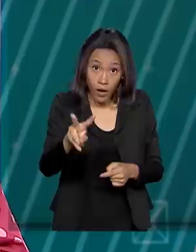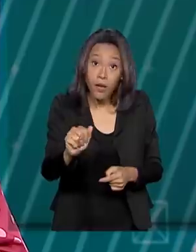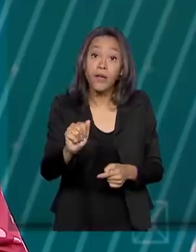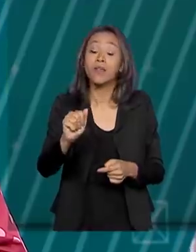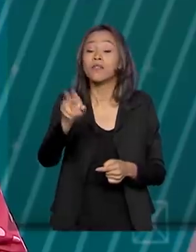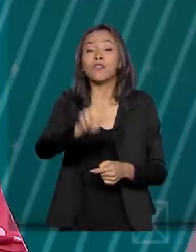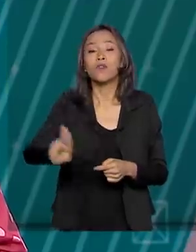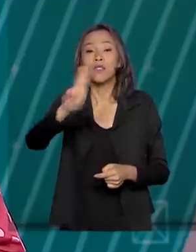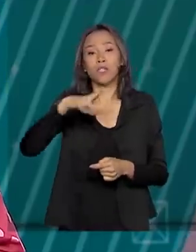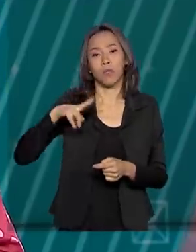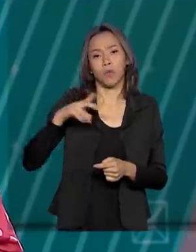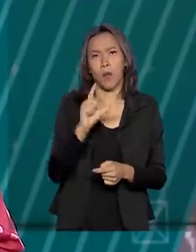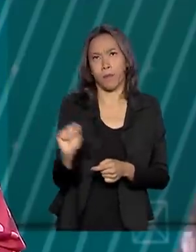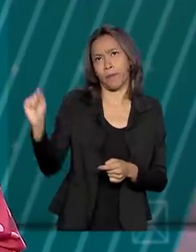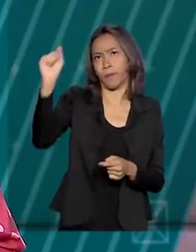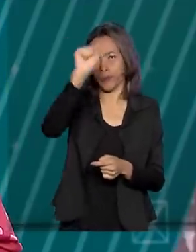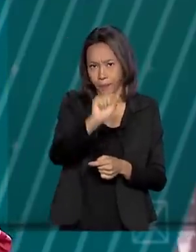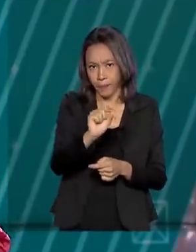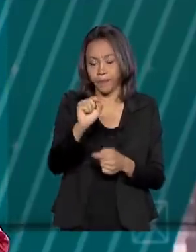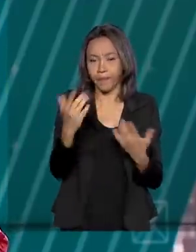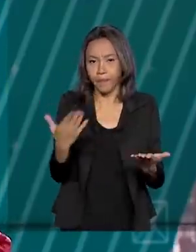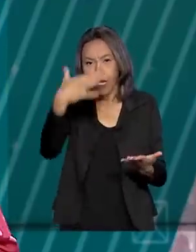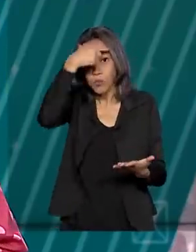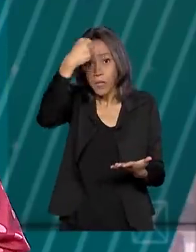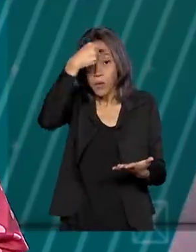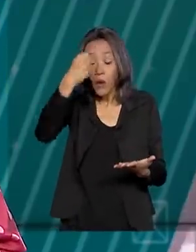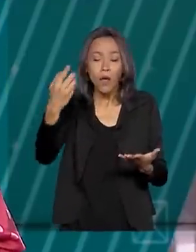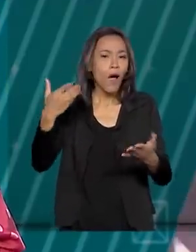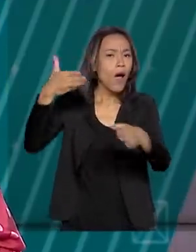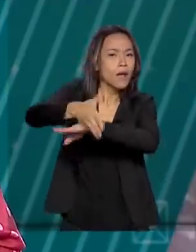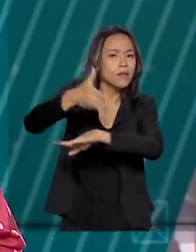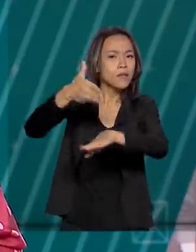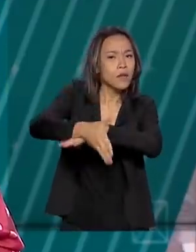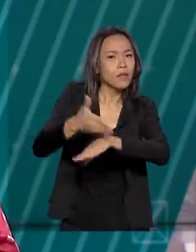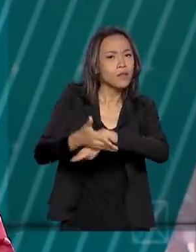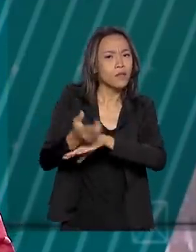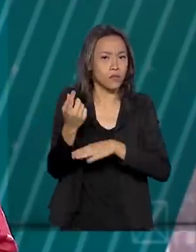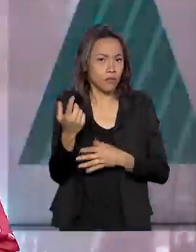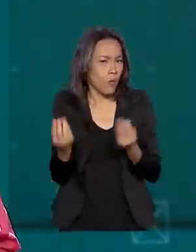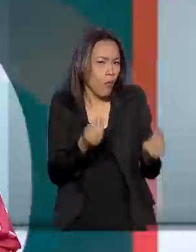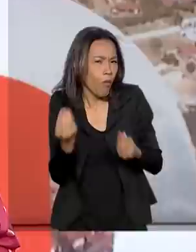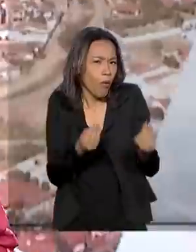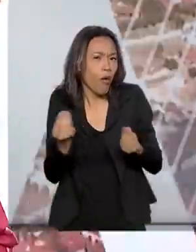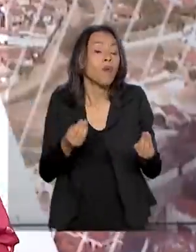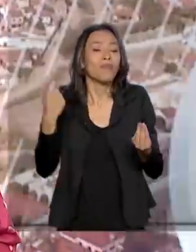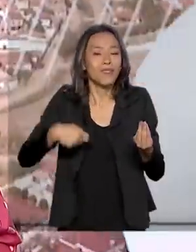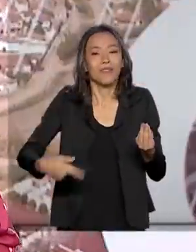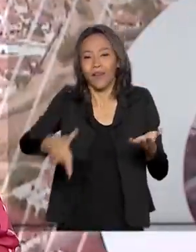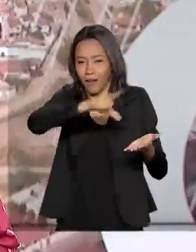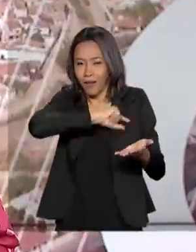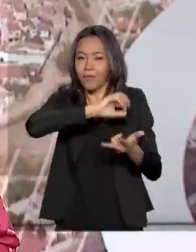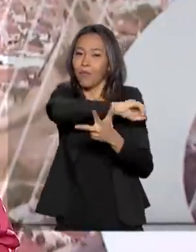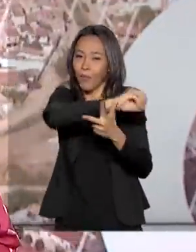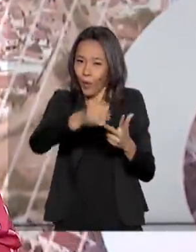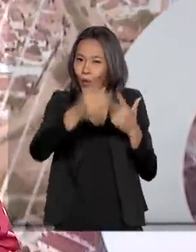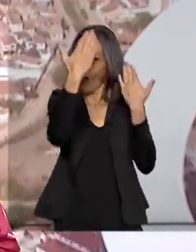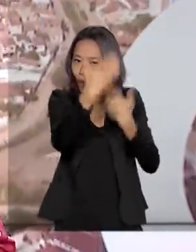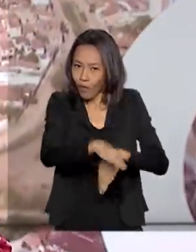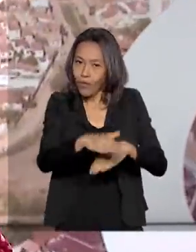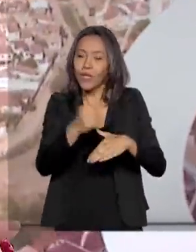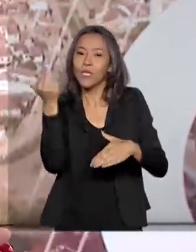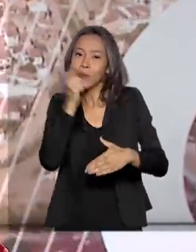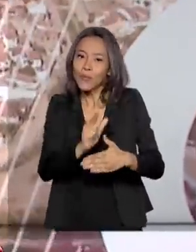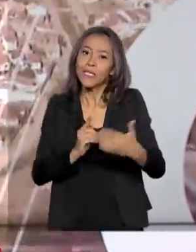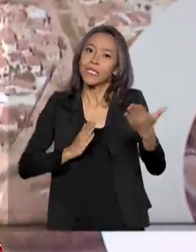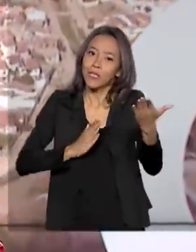privadas de ensino superior. Para ter acesso ao financiamento estudantil, o aluno deve ter feito o Enem, alcançado média das